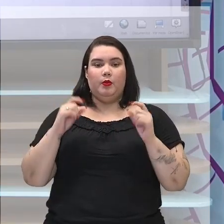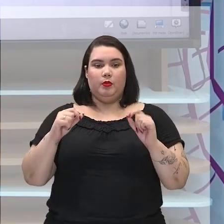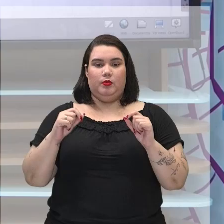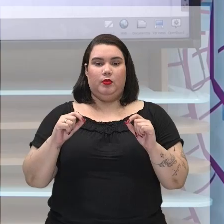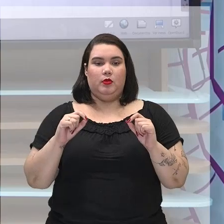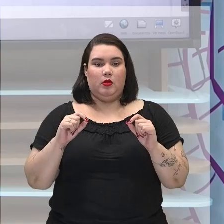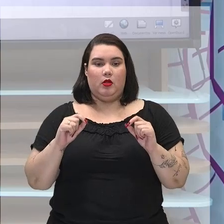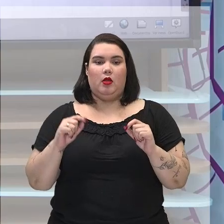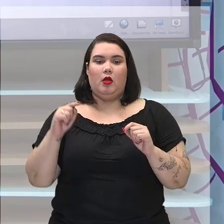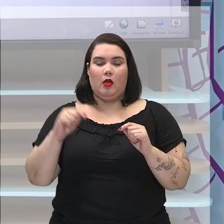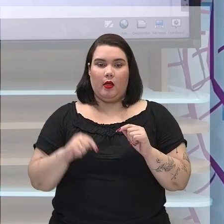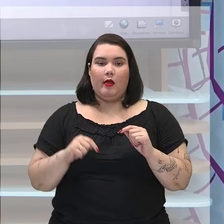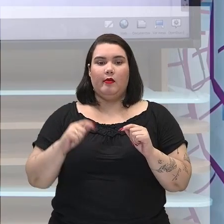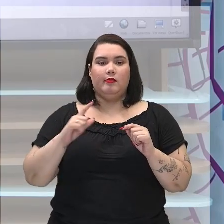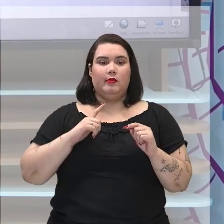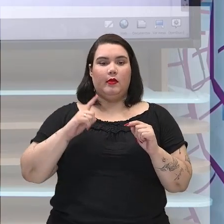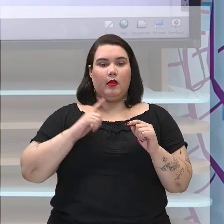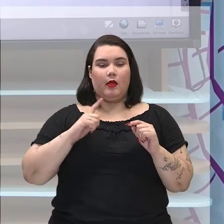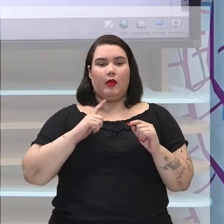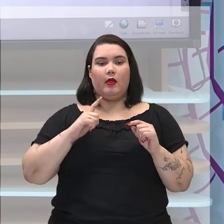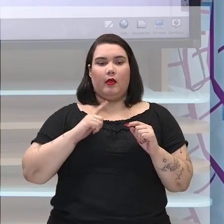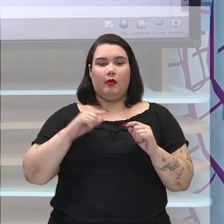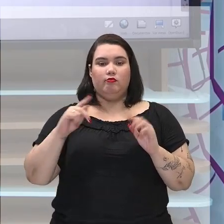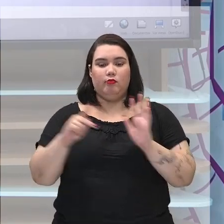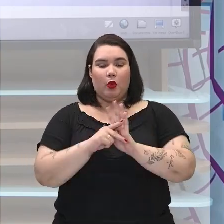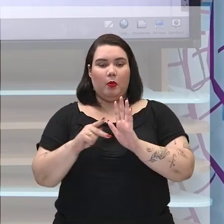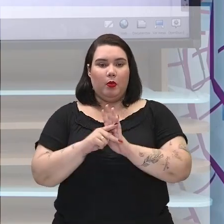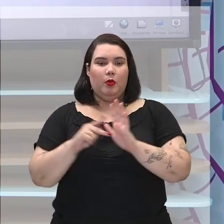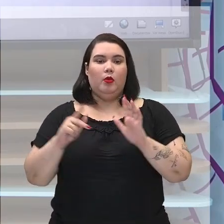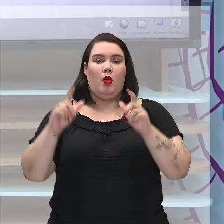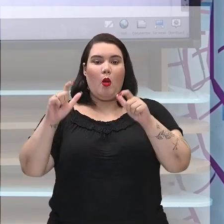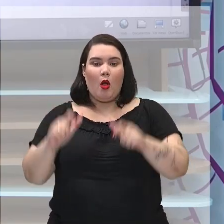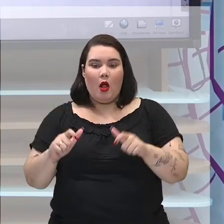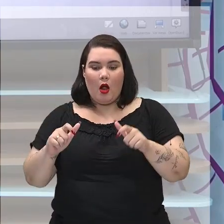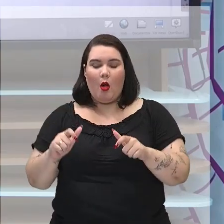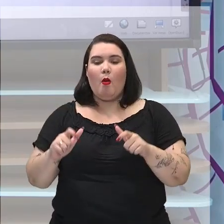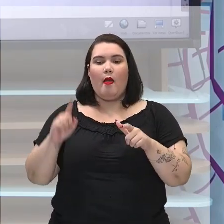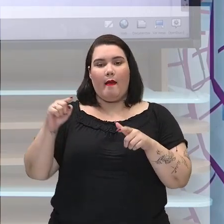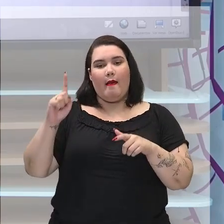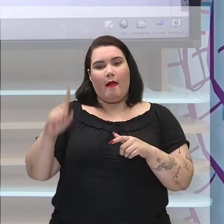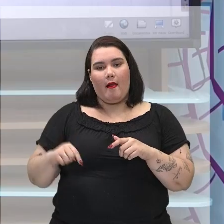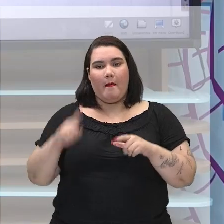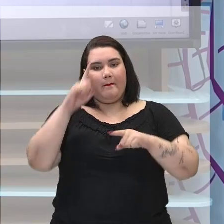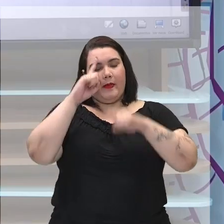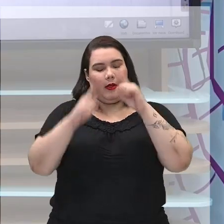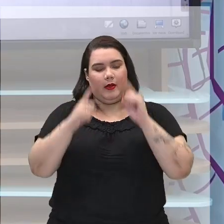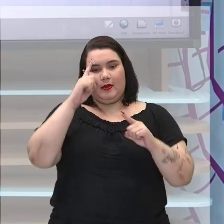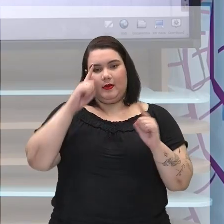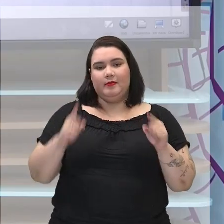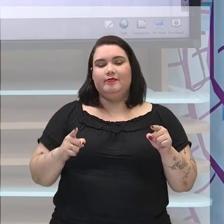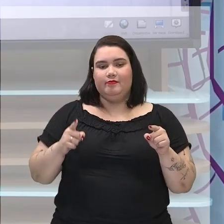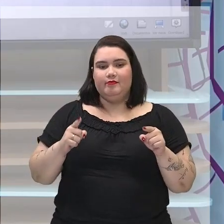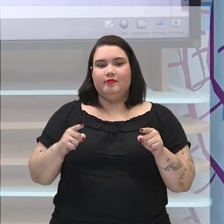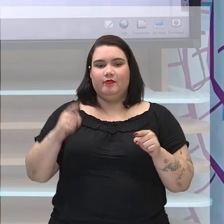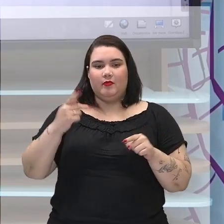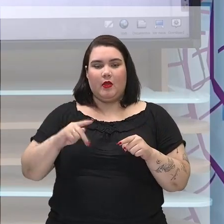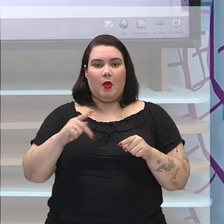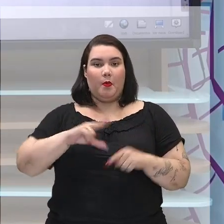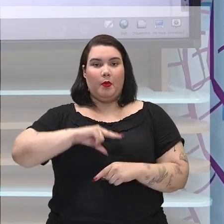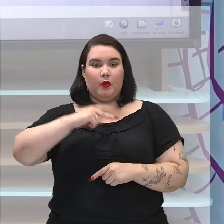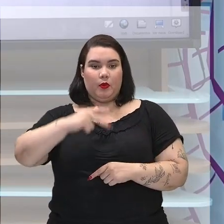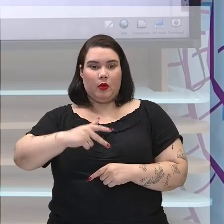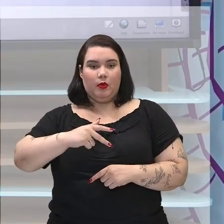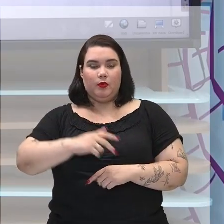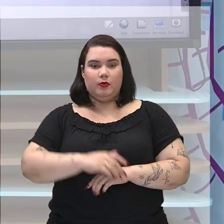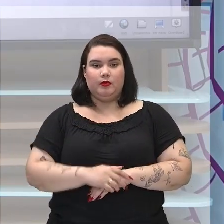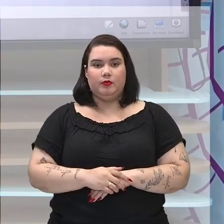da coroa né parte do território do comando do rei de Portugal que era